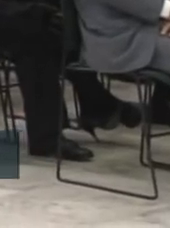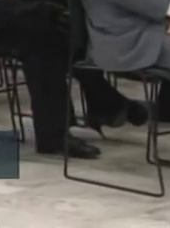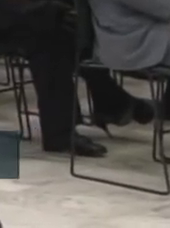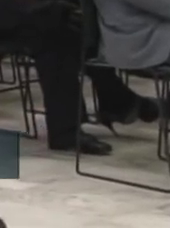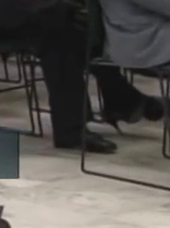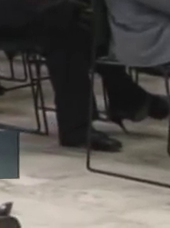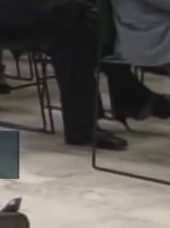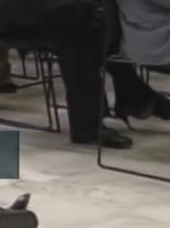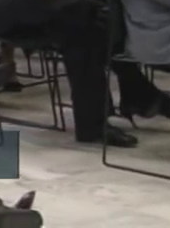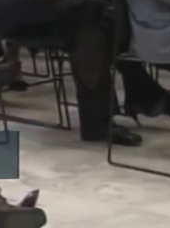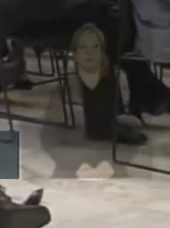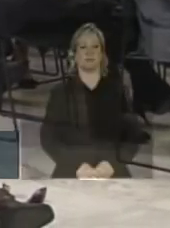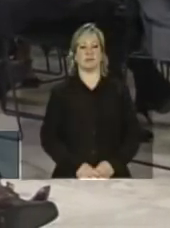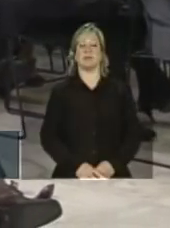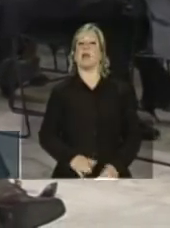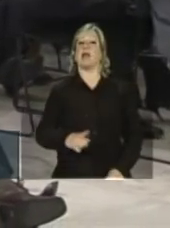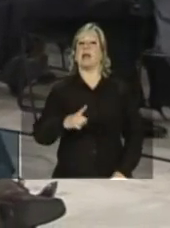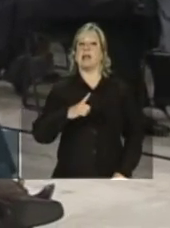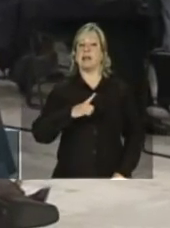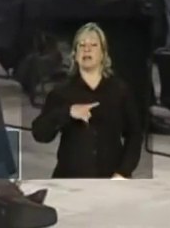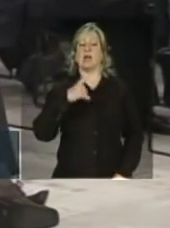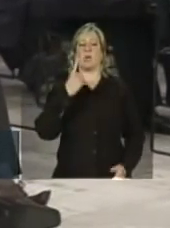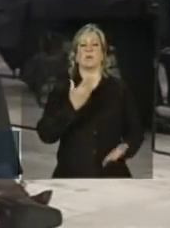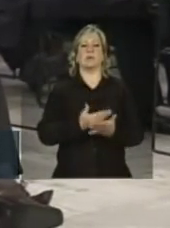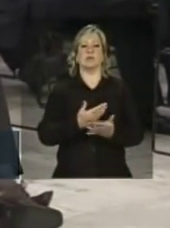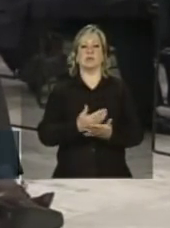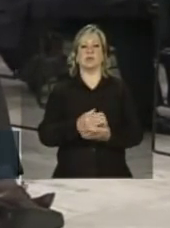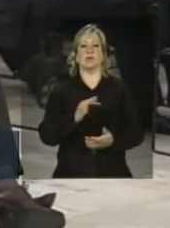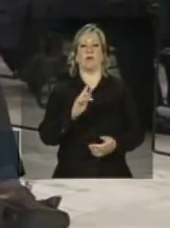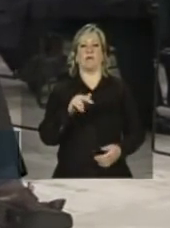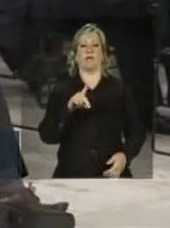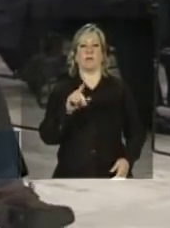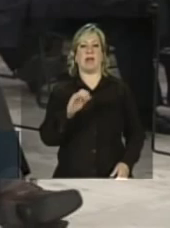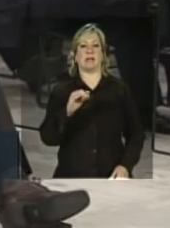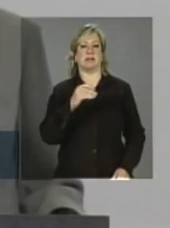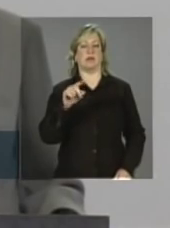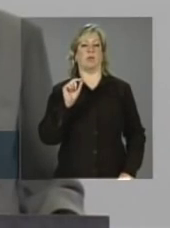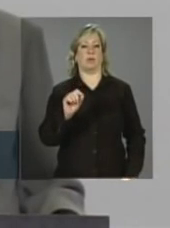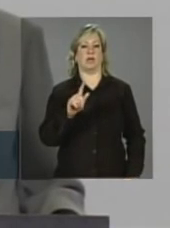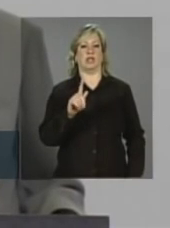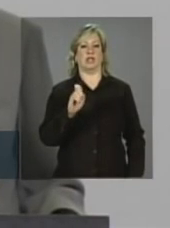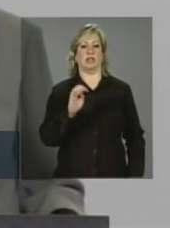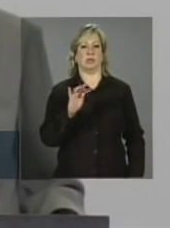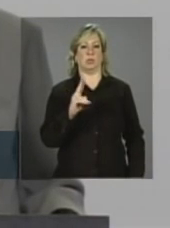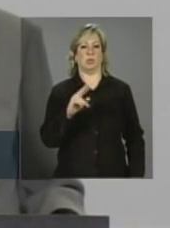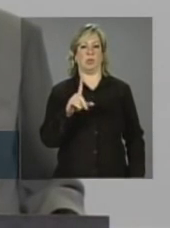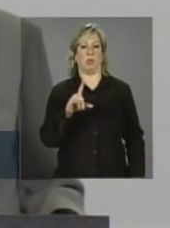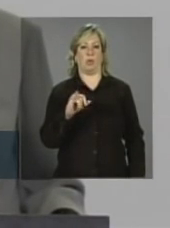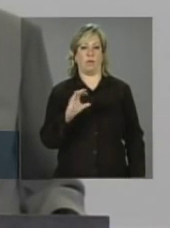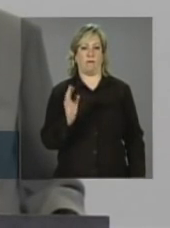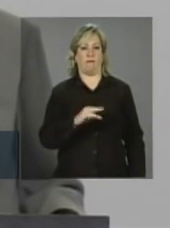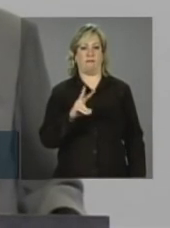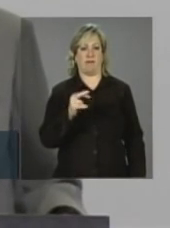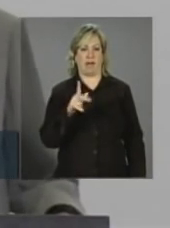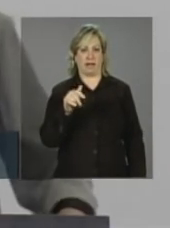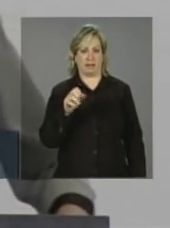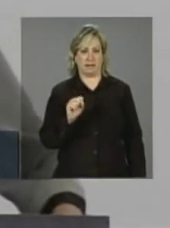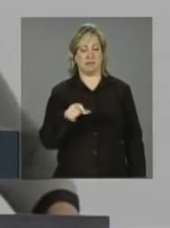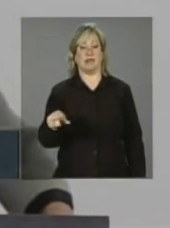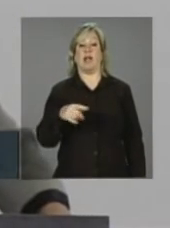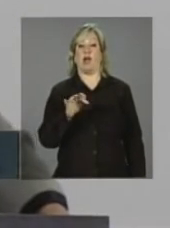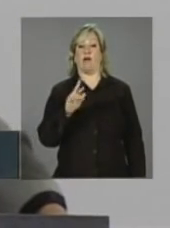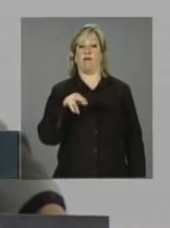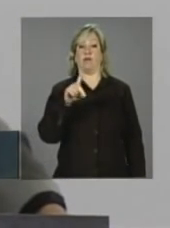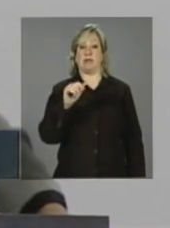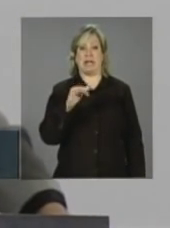Há um estudo da Fundação Getúlio Vargas que eu gostaria de citar para os senhores. A